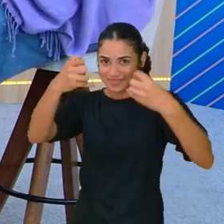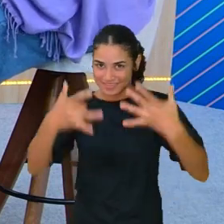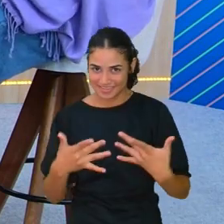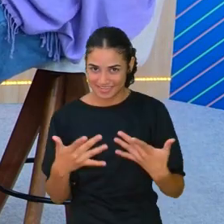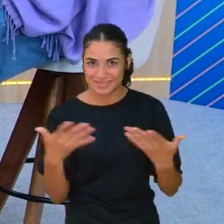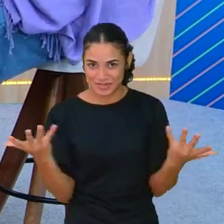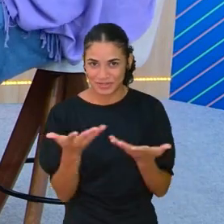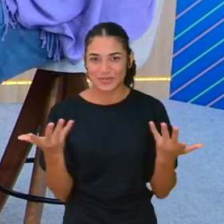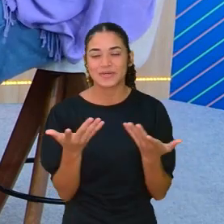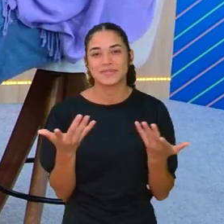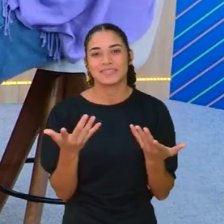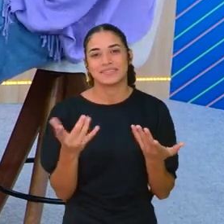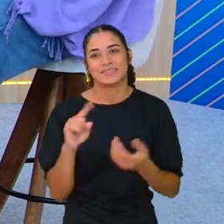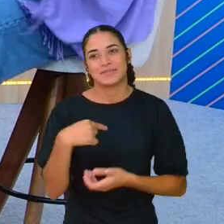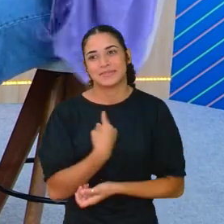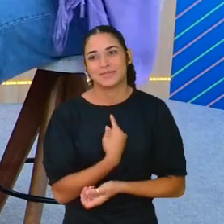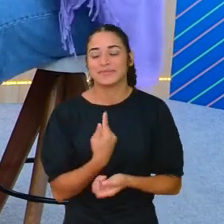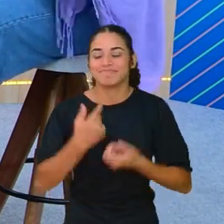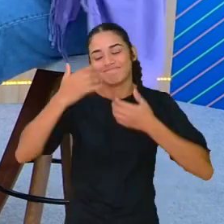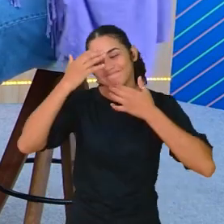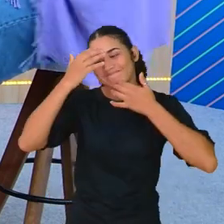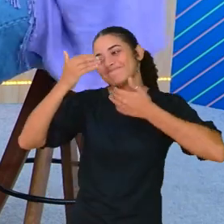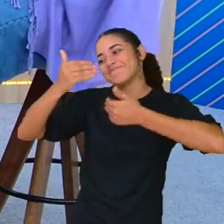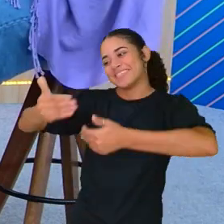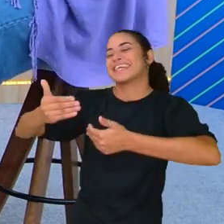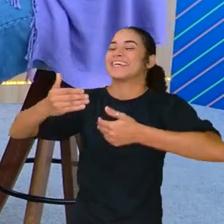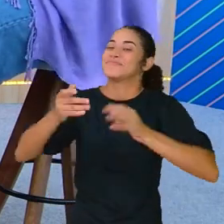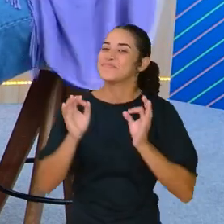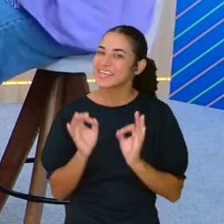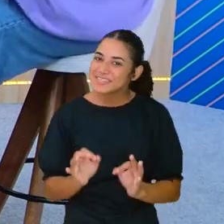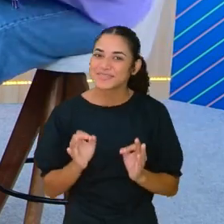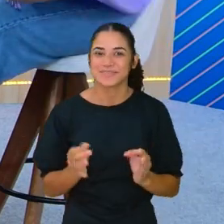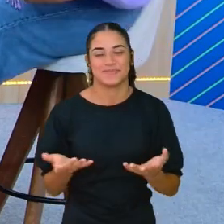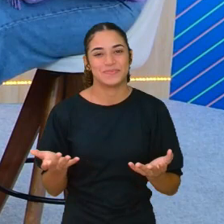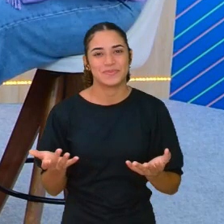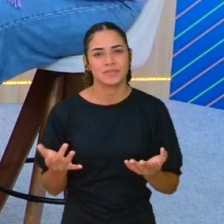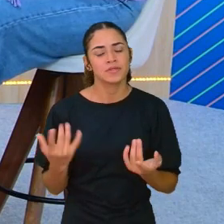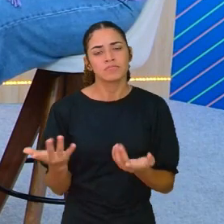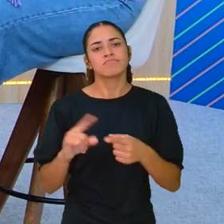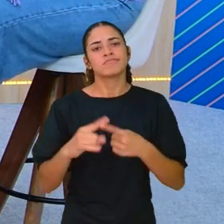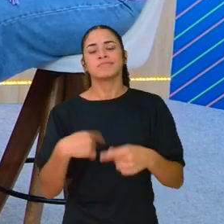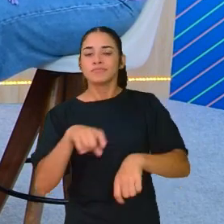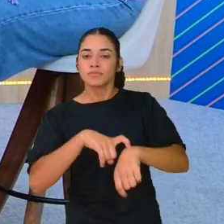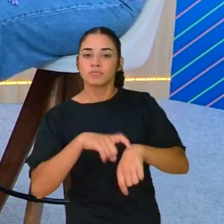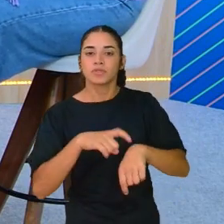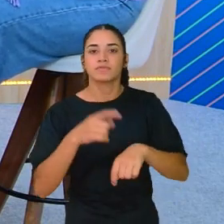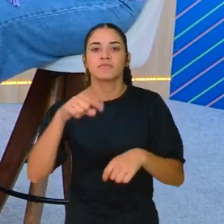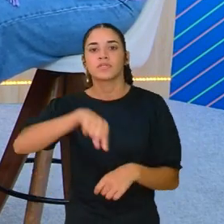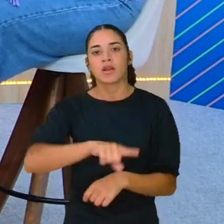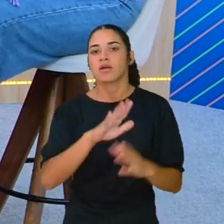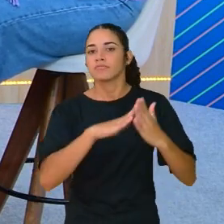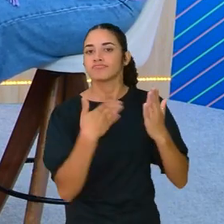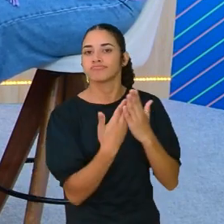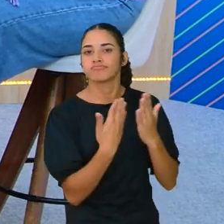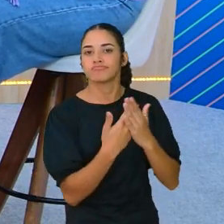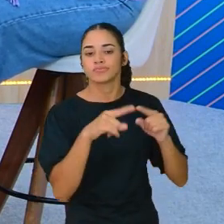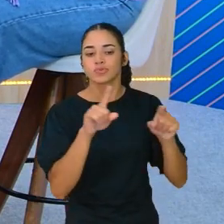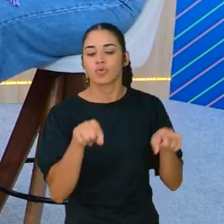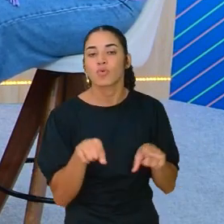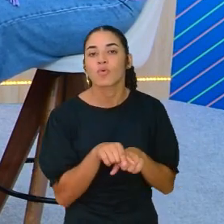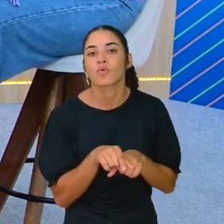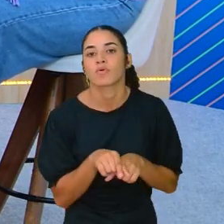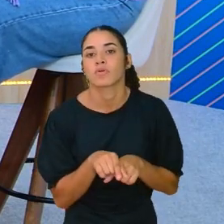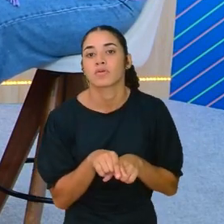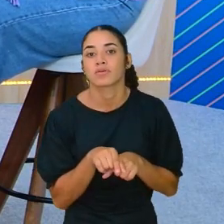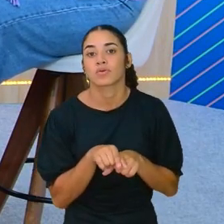agora, deixamos até a nossa gratidão, é, Thaís? Isso. Mas, e quando você estava no chão da escola, o que fazia a diferença